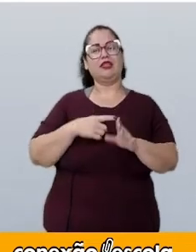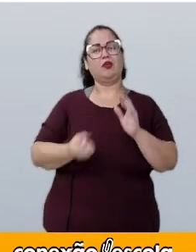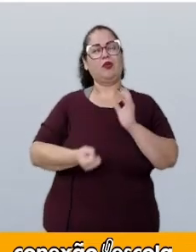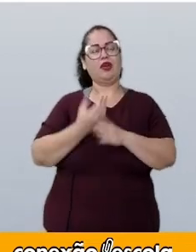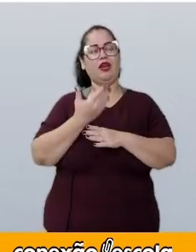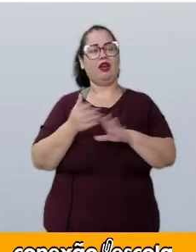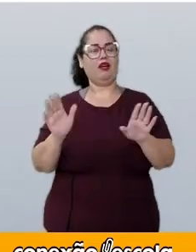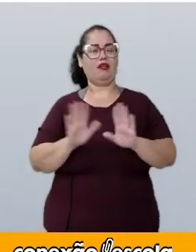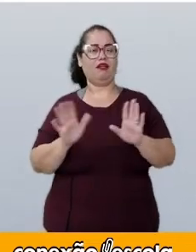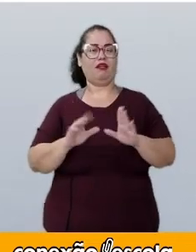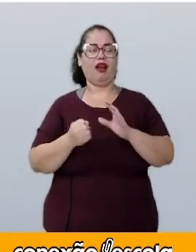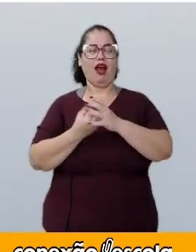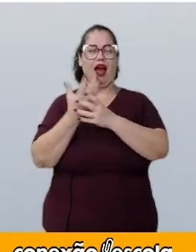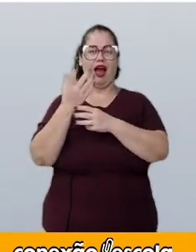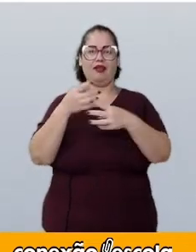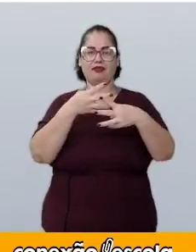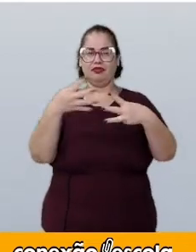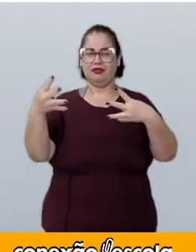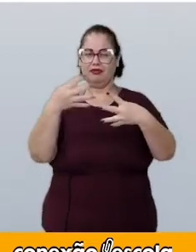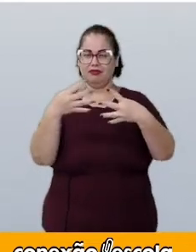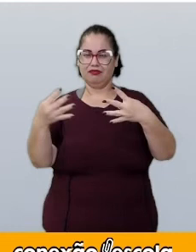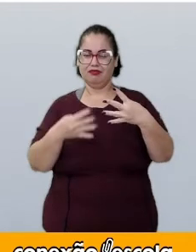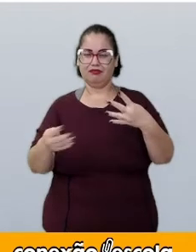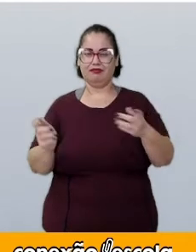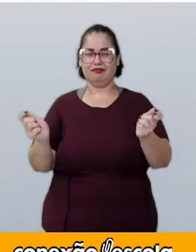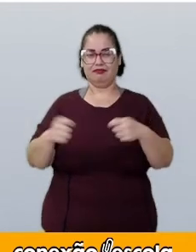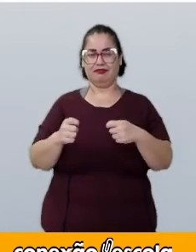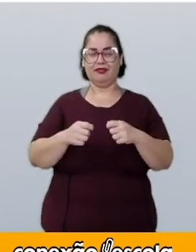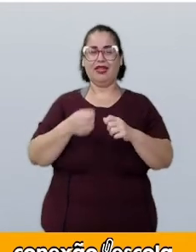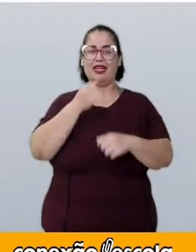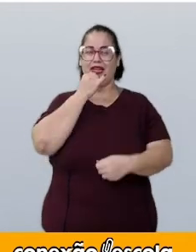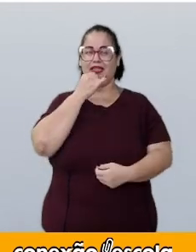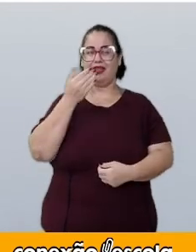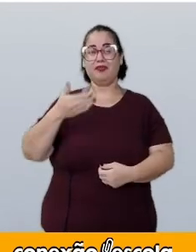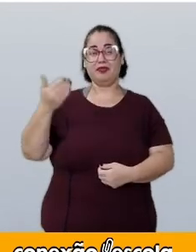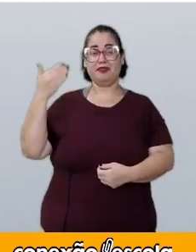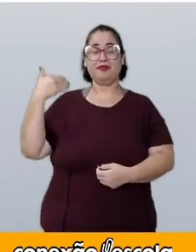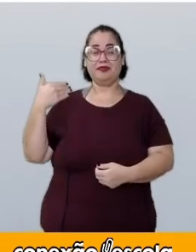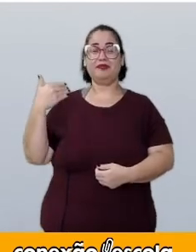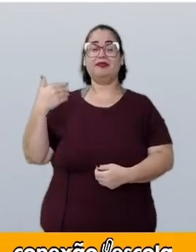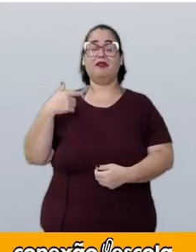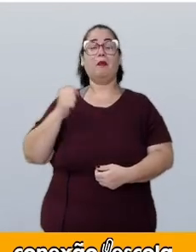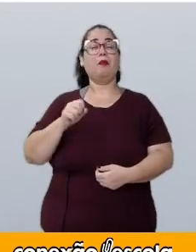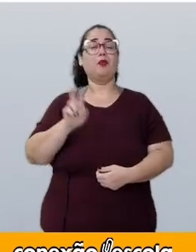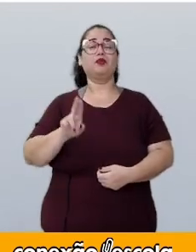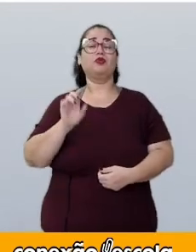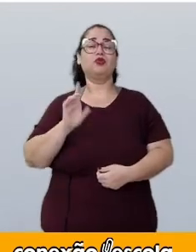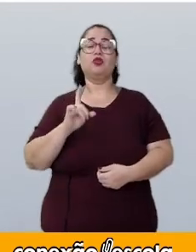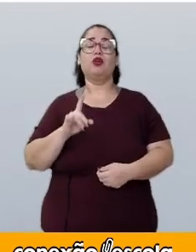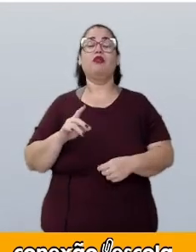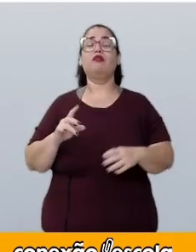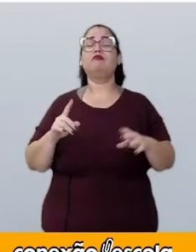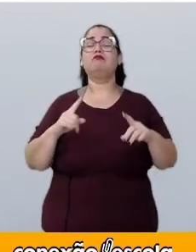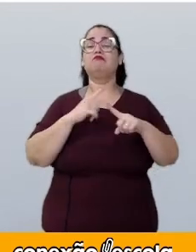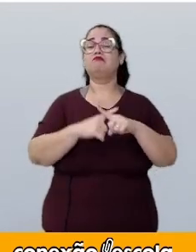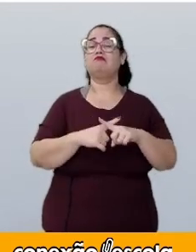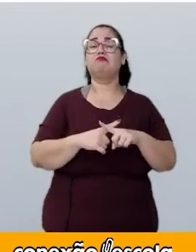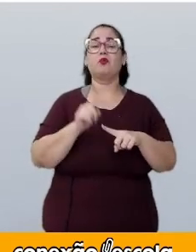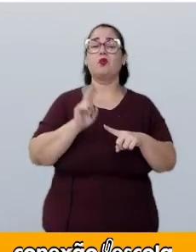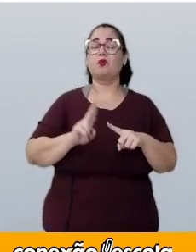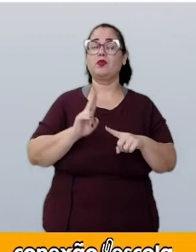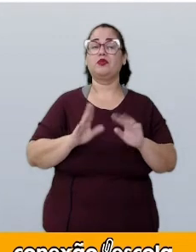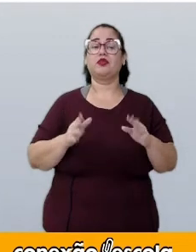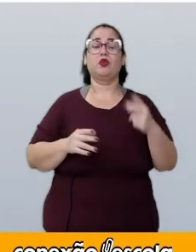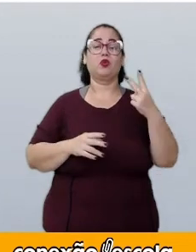criar aquela árvore de possibilidades no exemplo anterior, eu posso apenas fazer a multiplicação